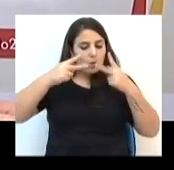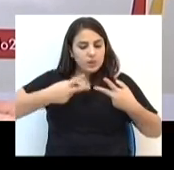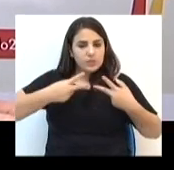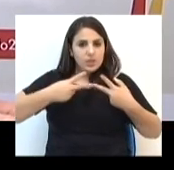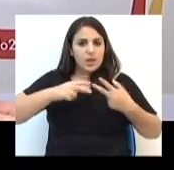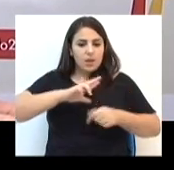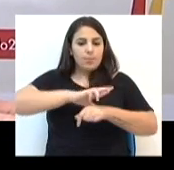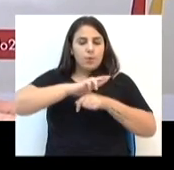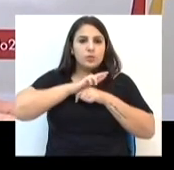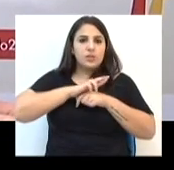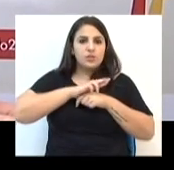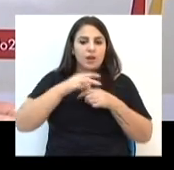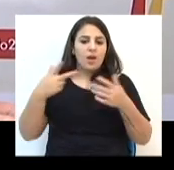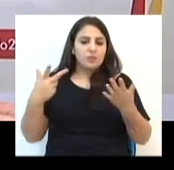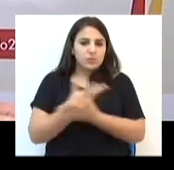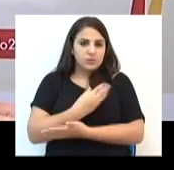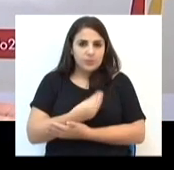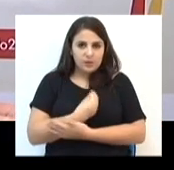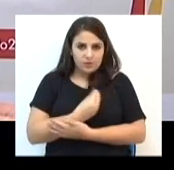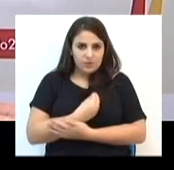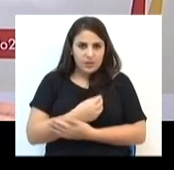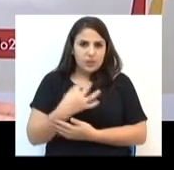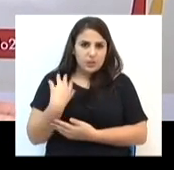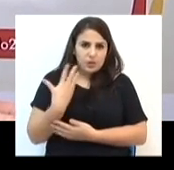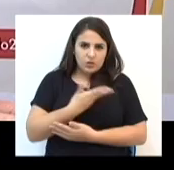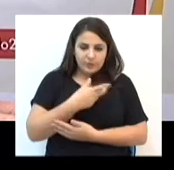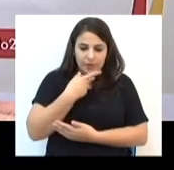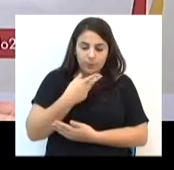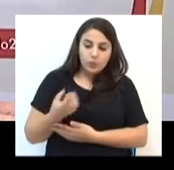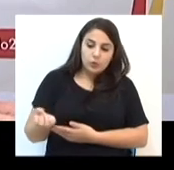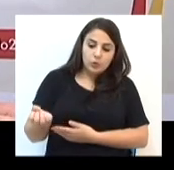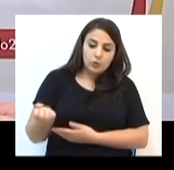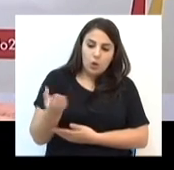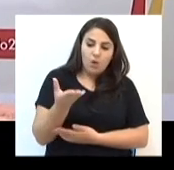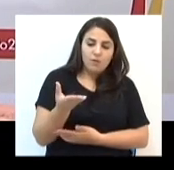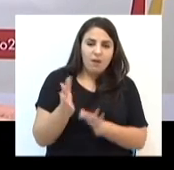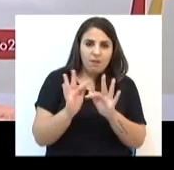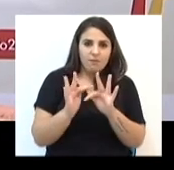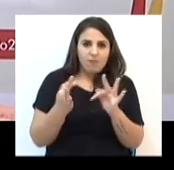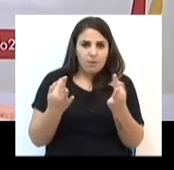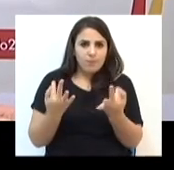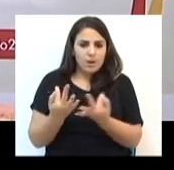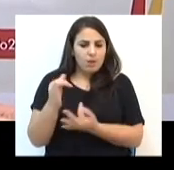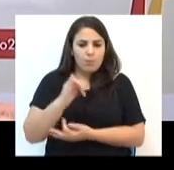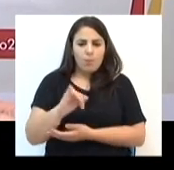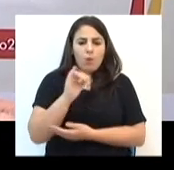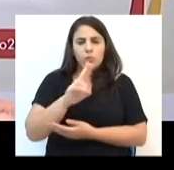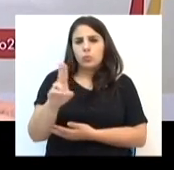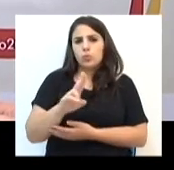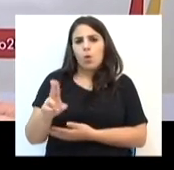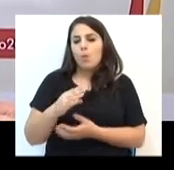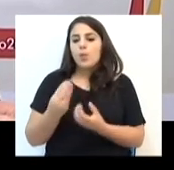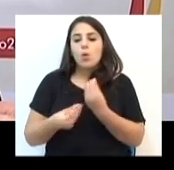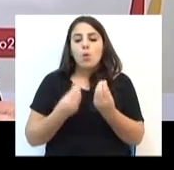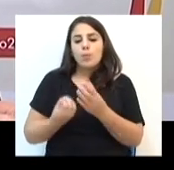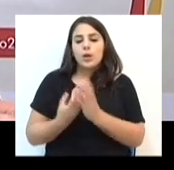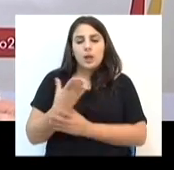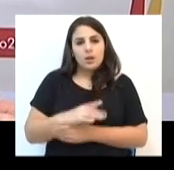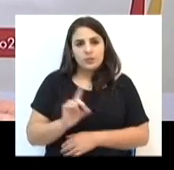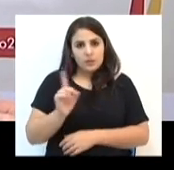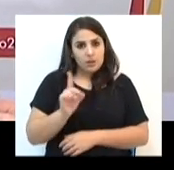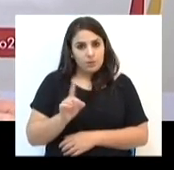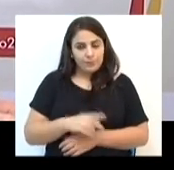é reconhecer e proteger esses fatos da vida. Quando a gente fala em novas famílias, não importa o nome que ela tenha ou de que forma ela é